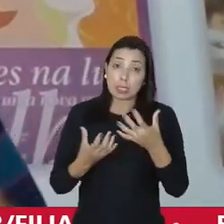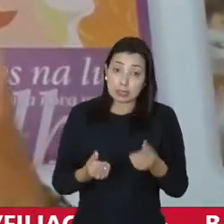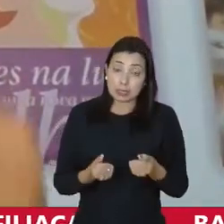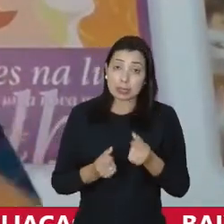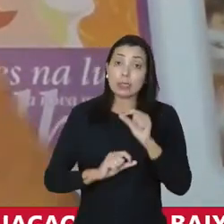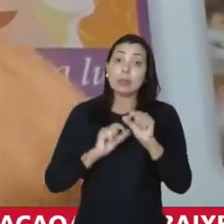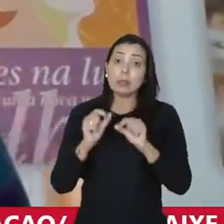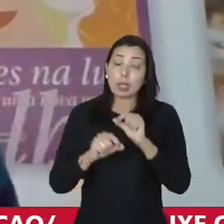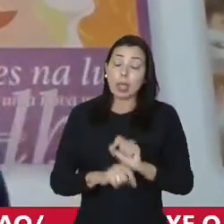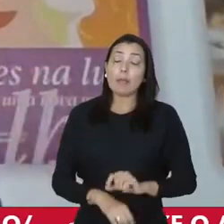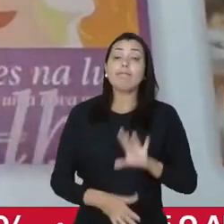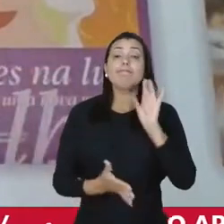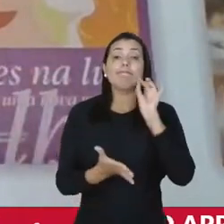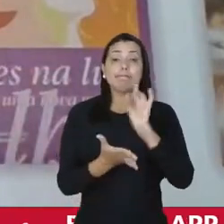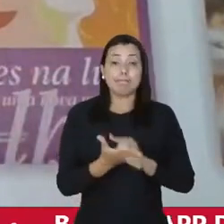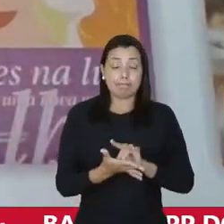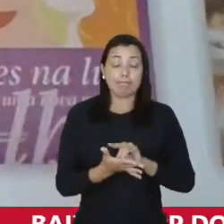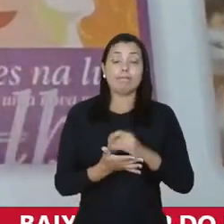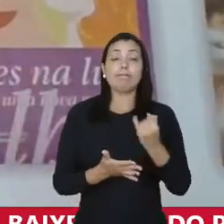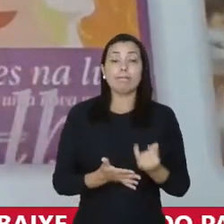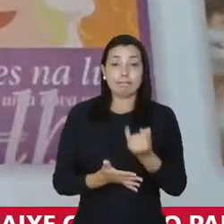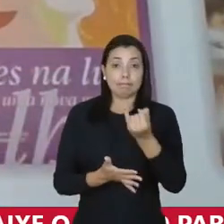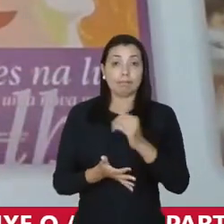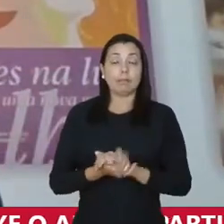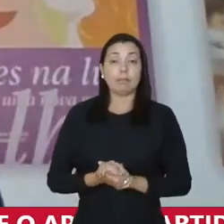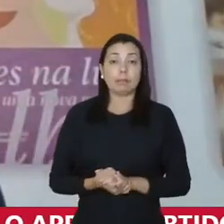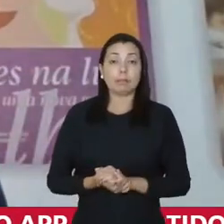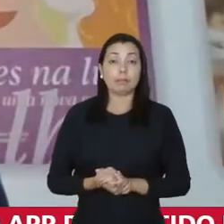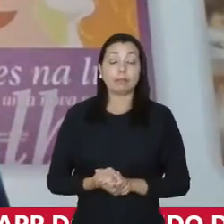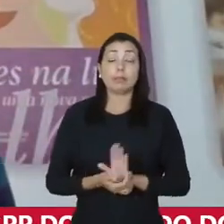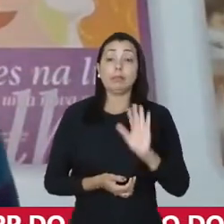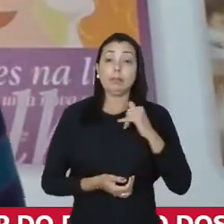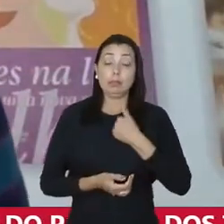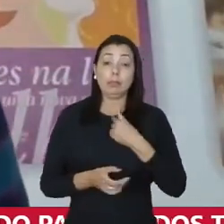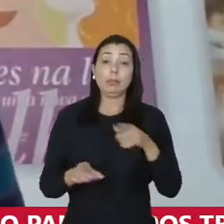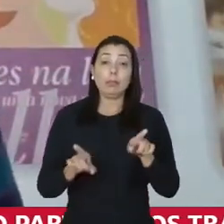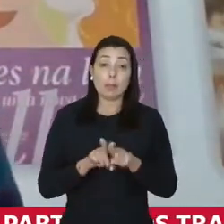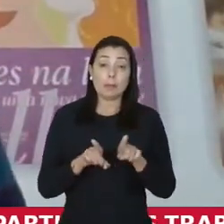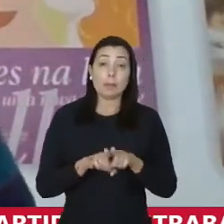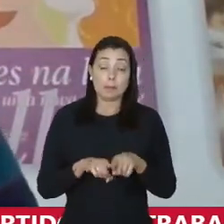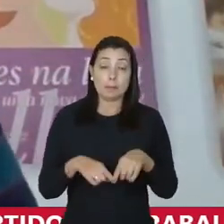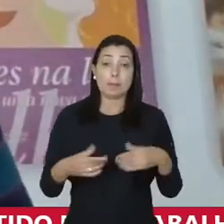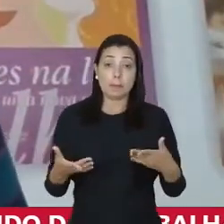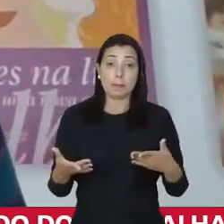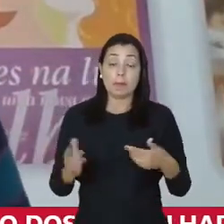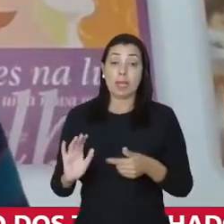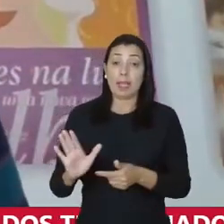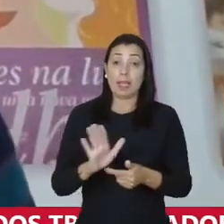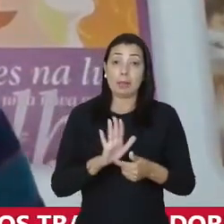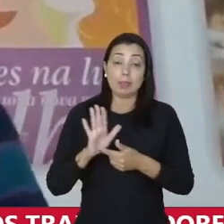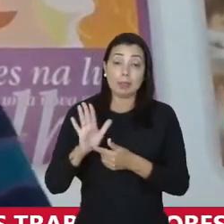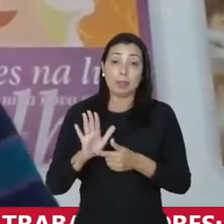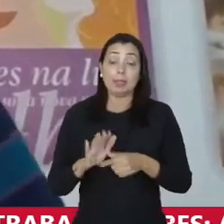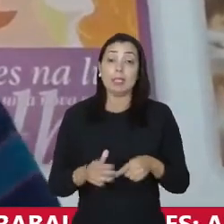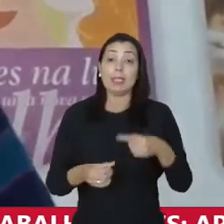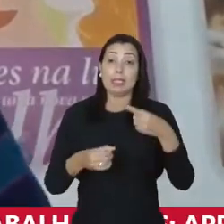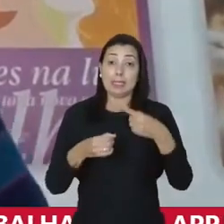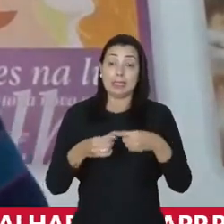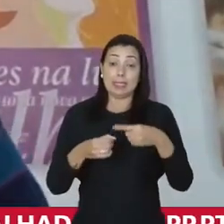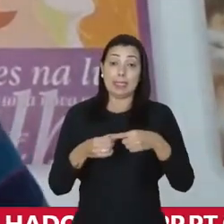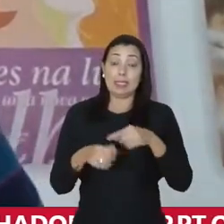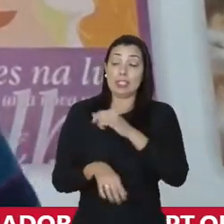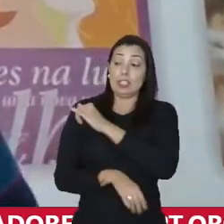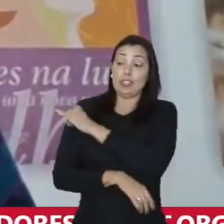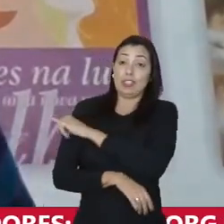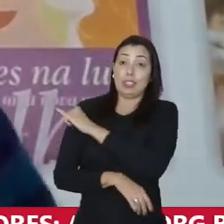uma ação afirmativa muito importante. A gente também apresentou aqui na cidade de Niterói